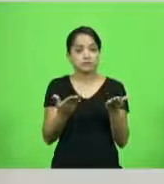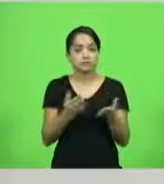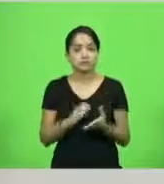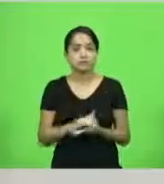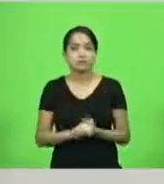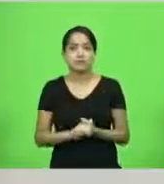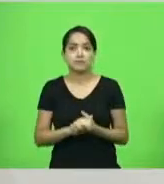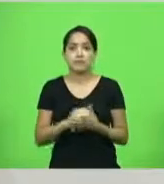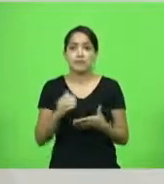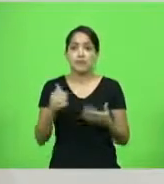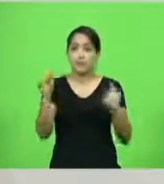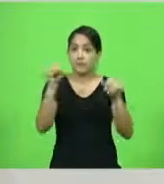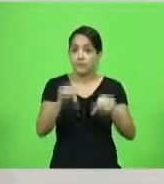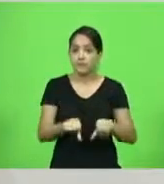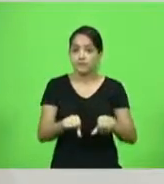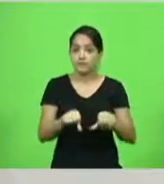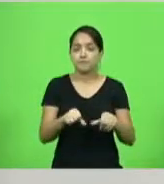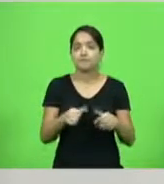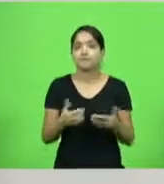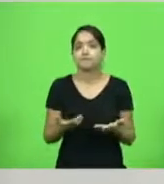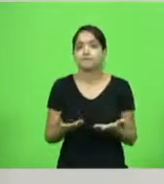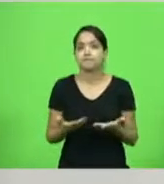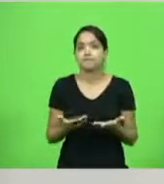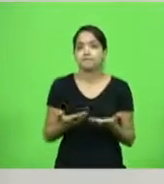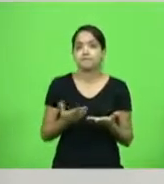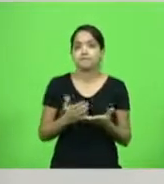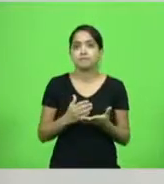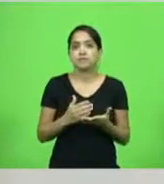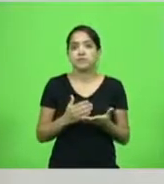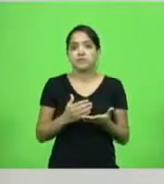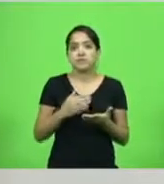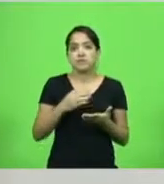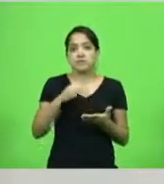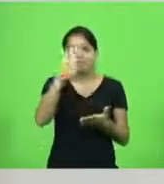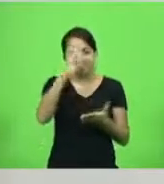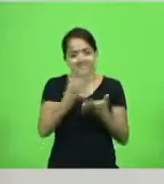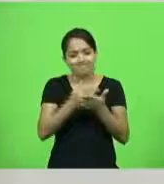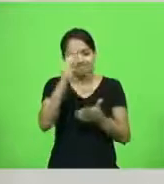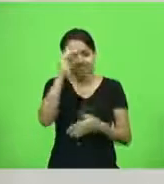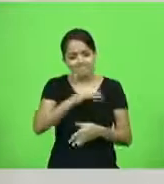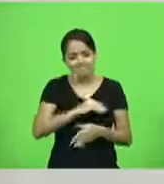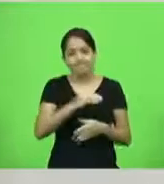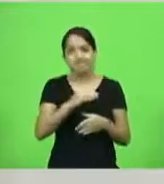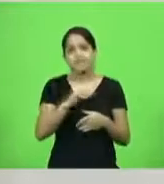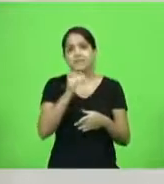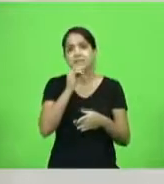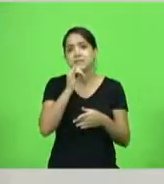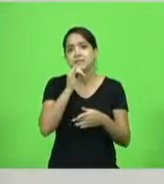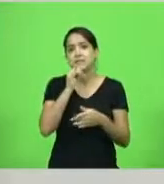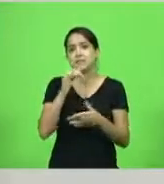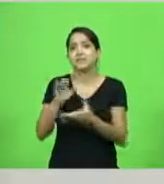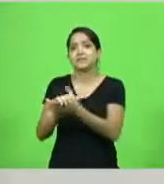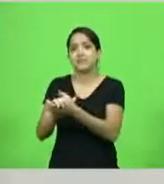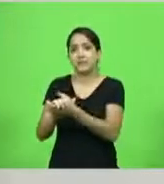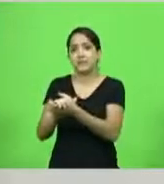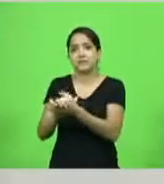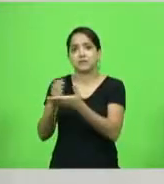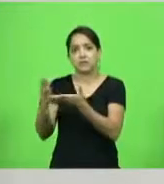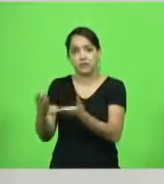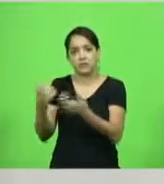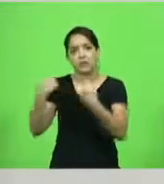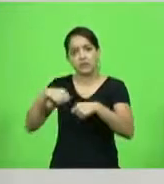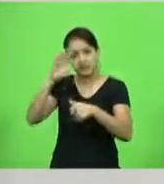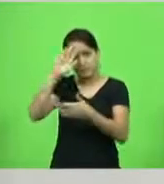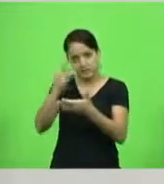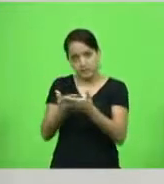ia ser mais complicado ainda. Você para de acreditar em instituições como o casamento, o casamento é uma instituição, você tem que acreditar